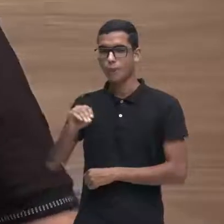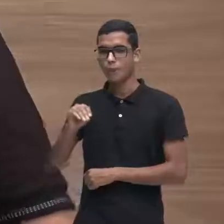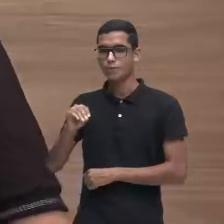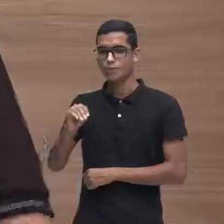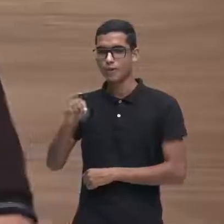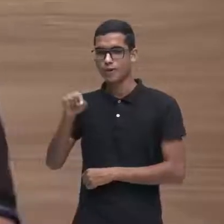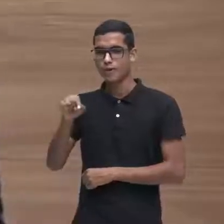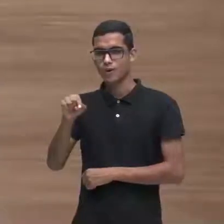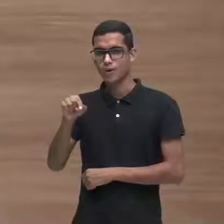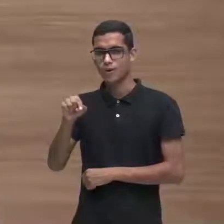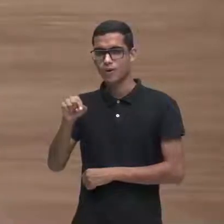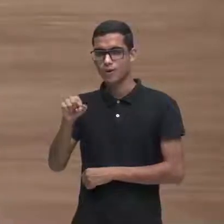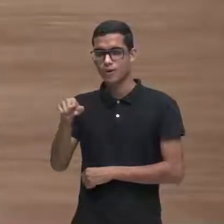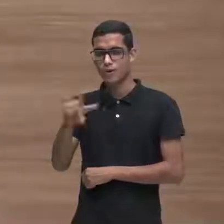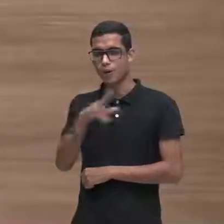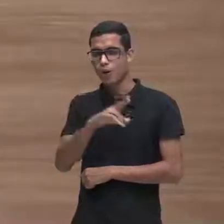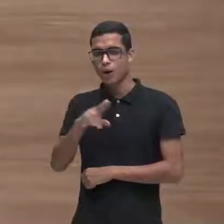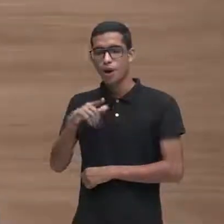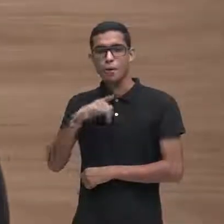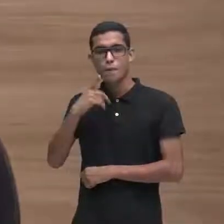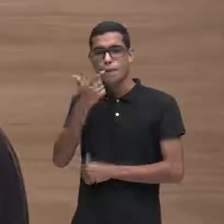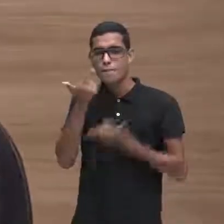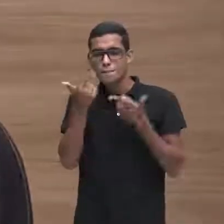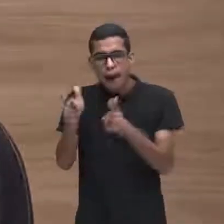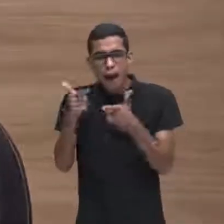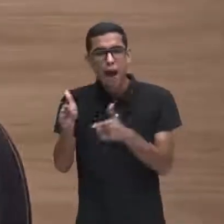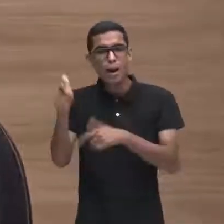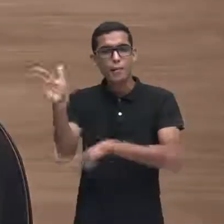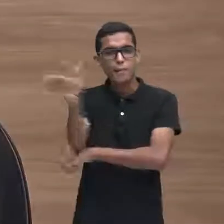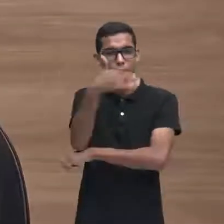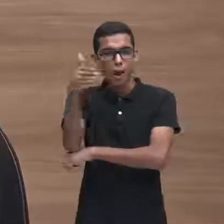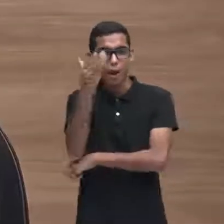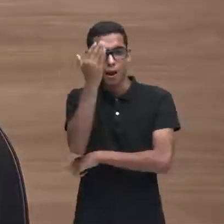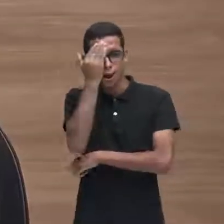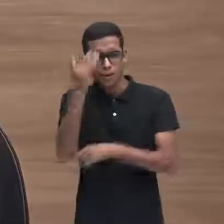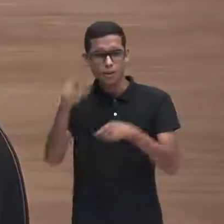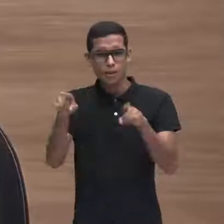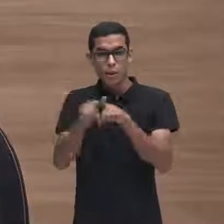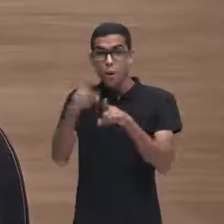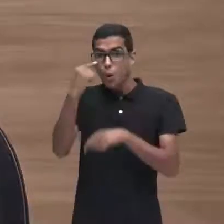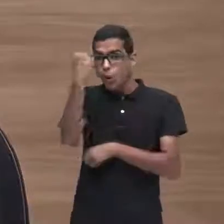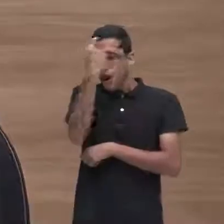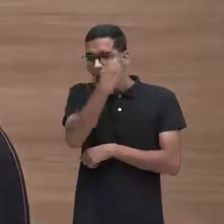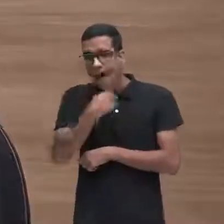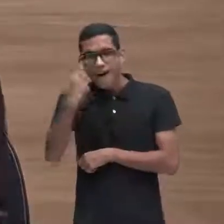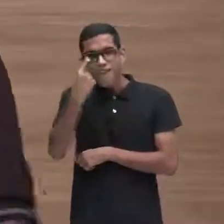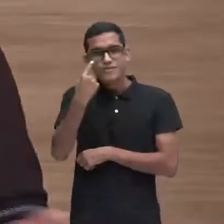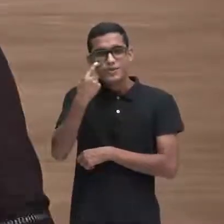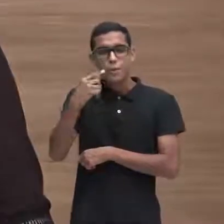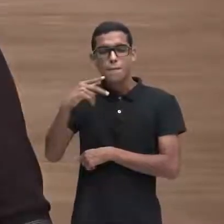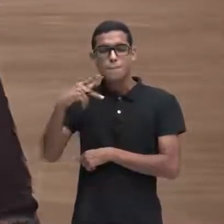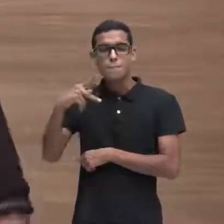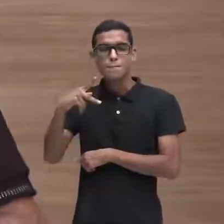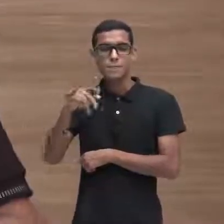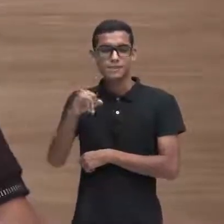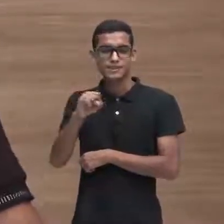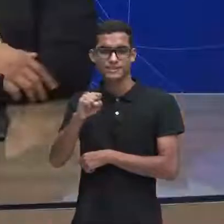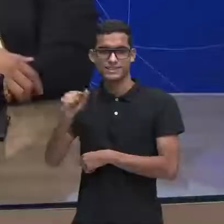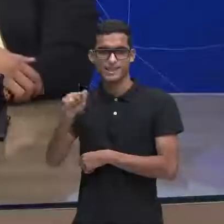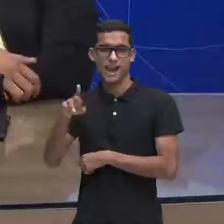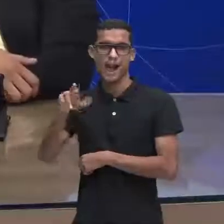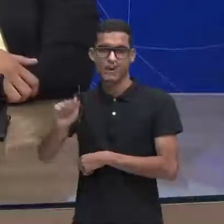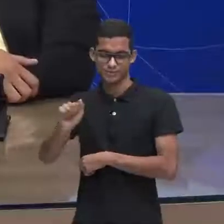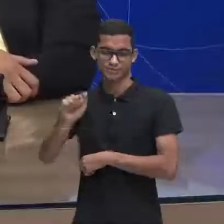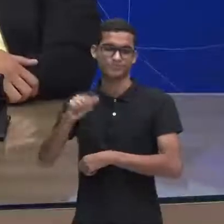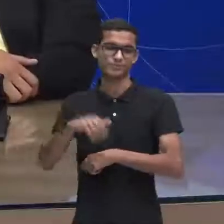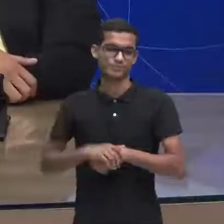bandeira de pirata com cara de Pissarra meu Deus as pessoas são muito gentis tadinho